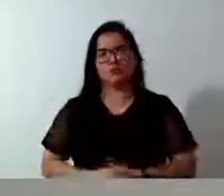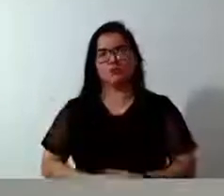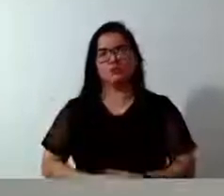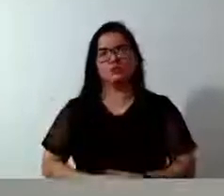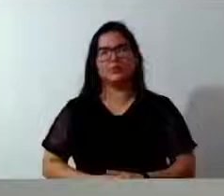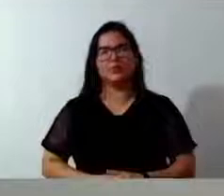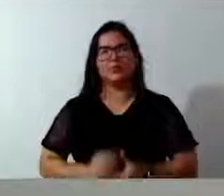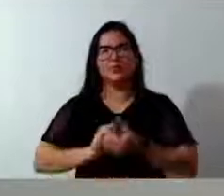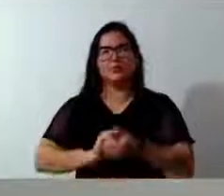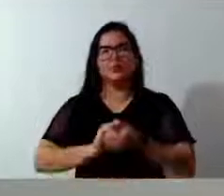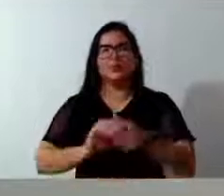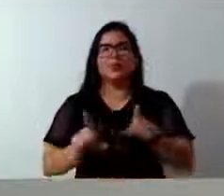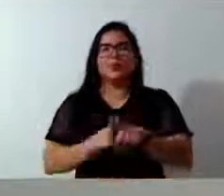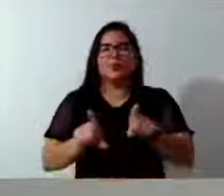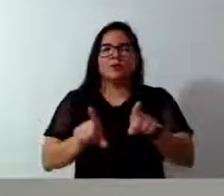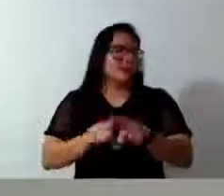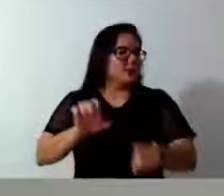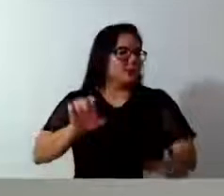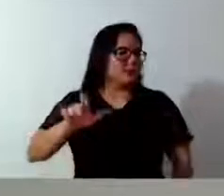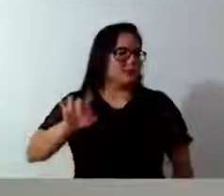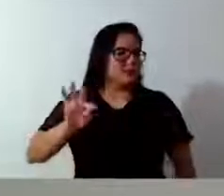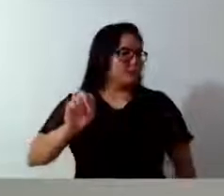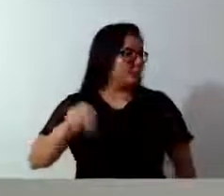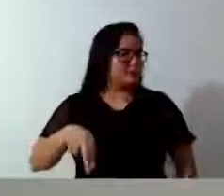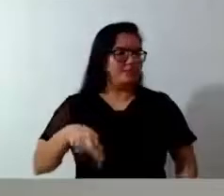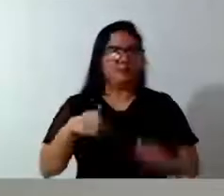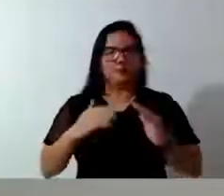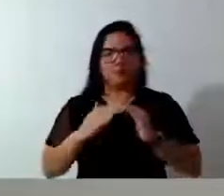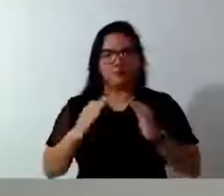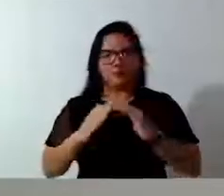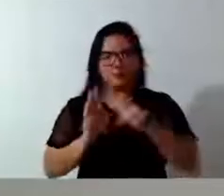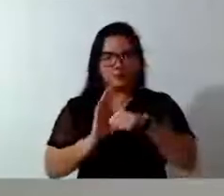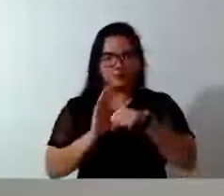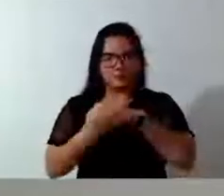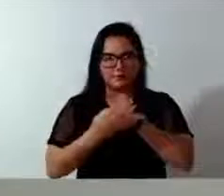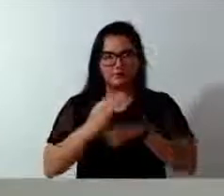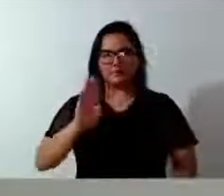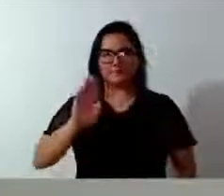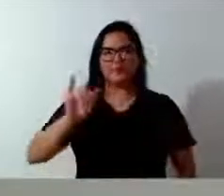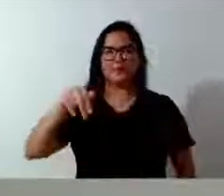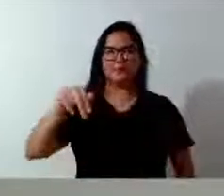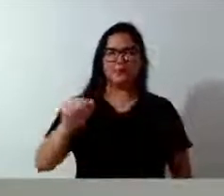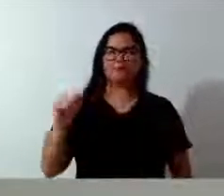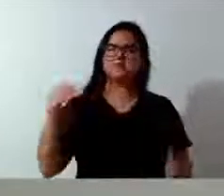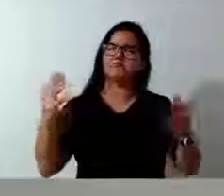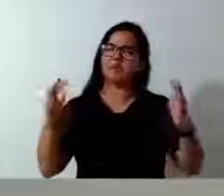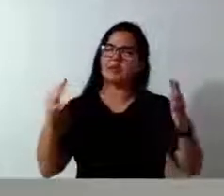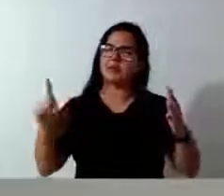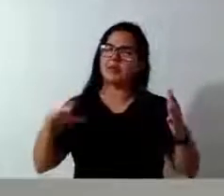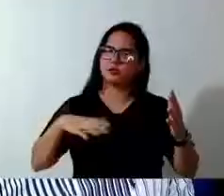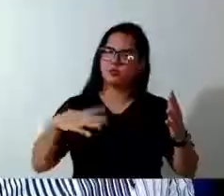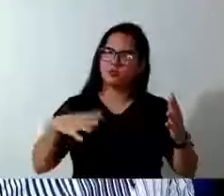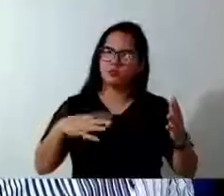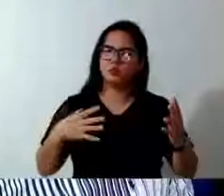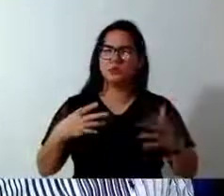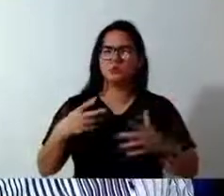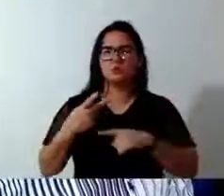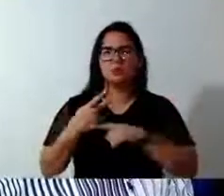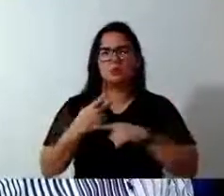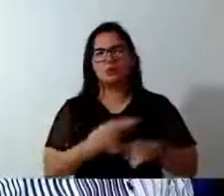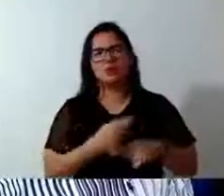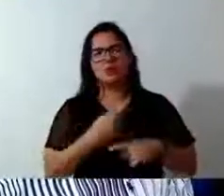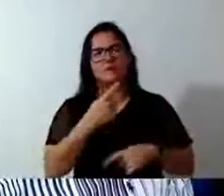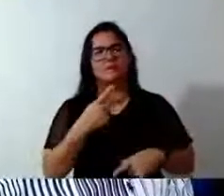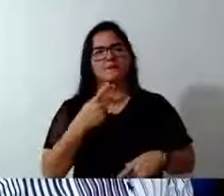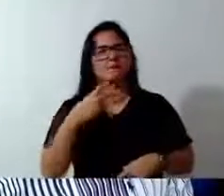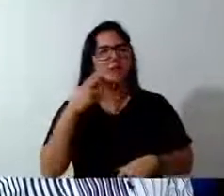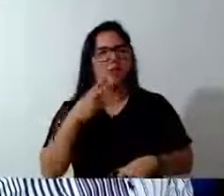Cumprimentar também o senhor Elton, morador do bairro Morro da Bina. Parabéns pela atitude que o senhor teve de procurar um vereador, de